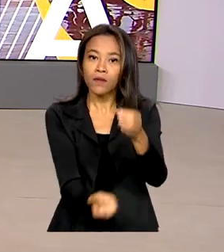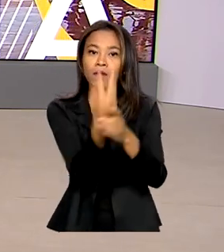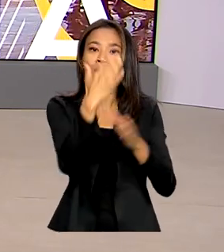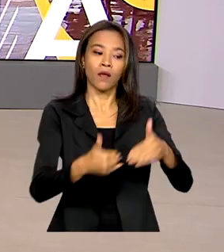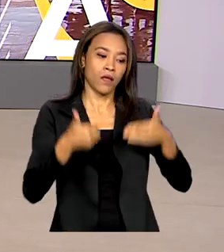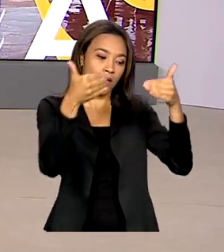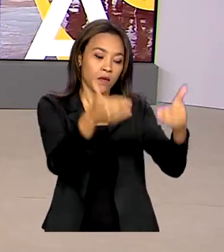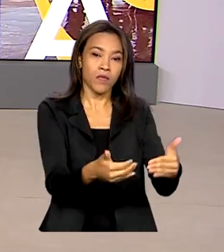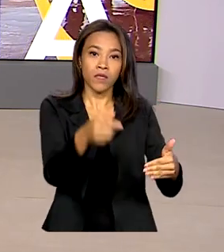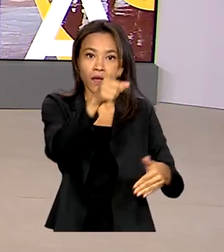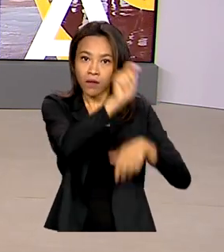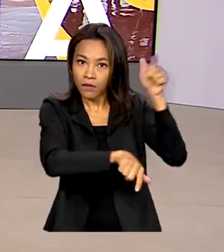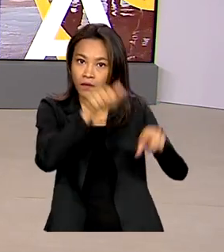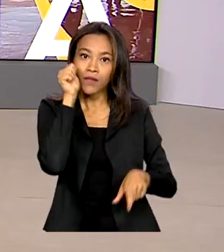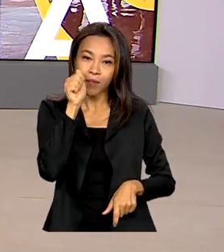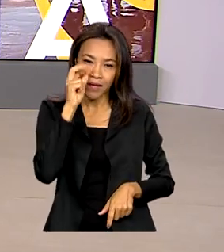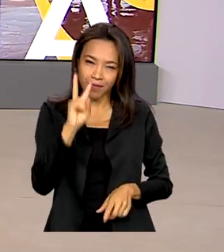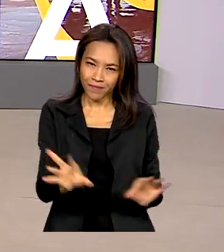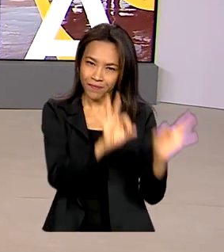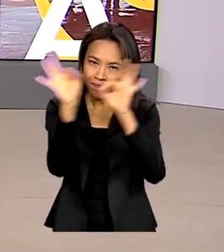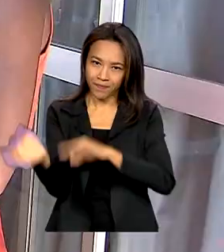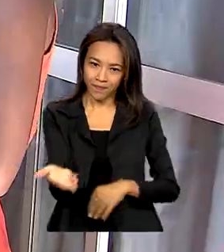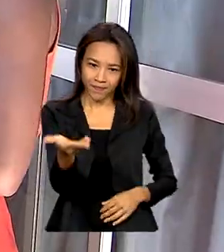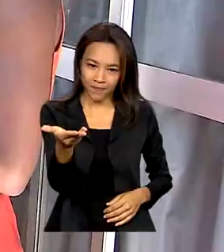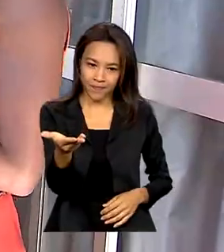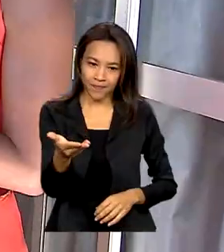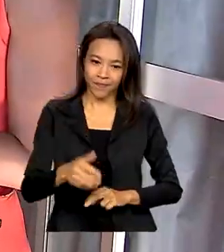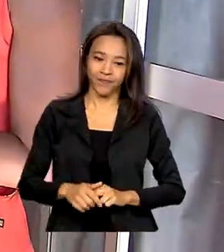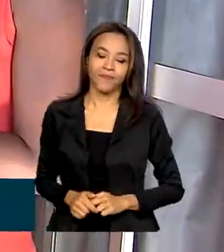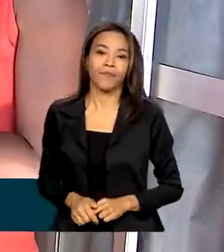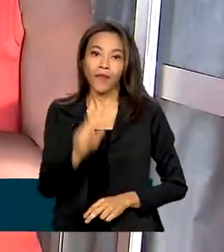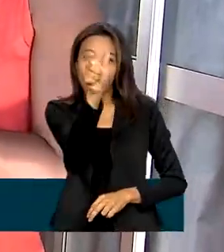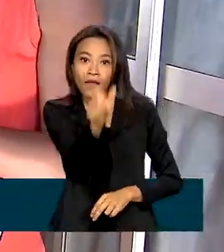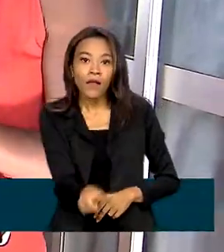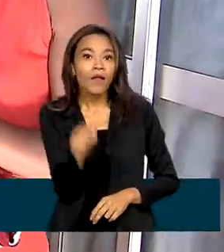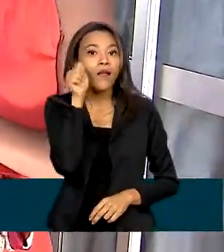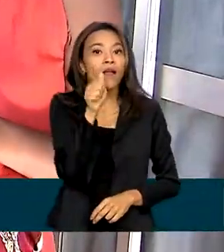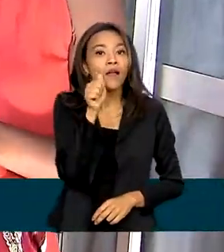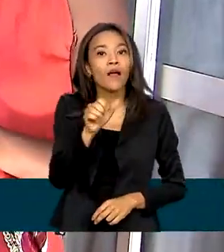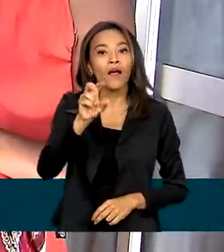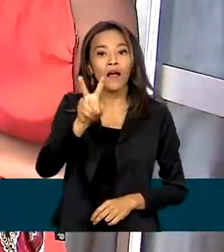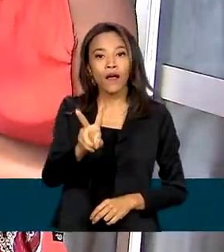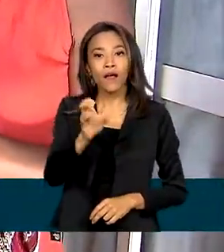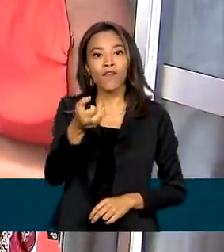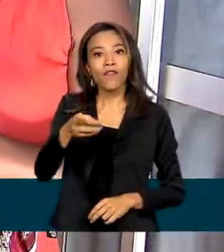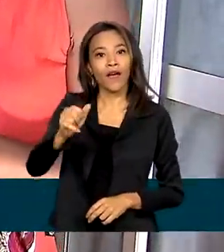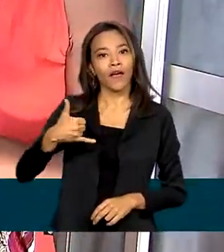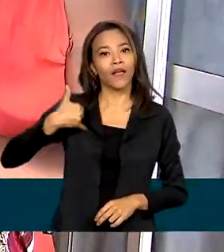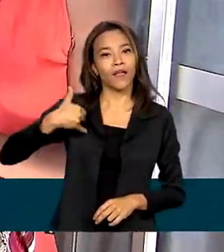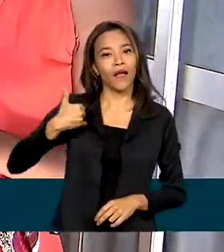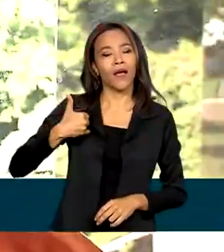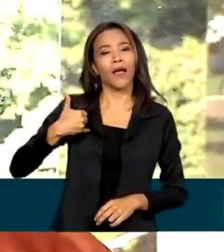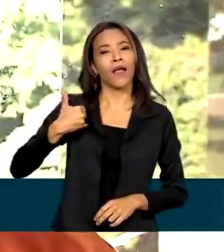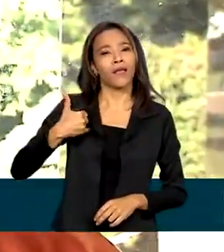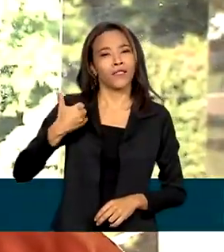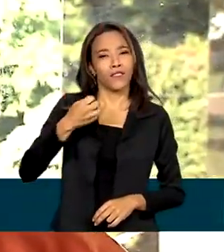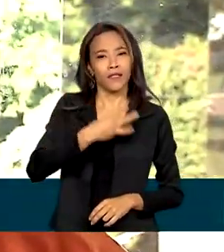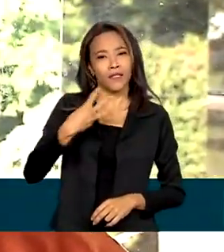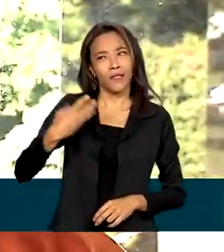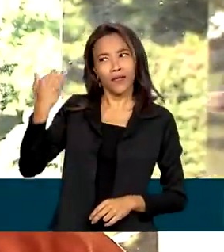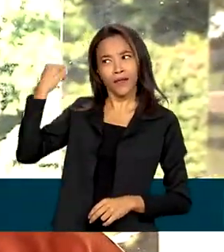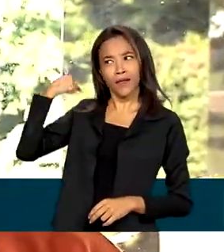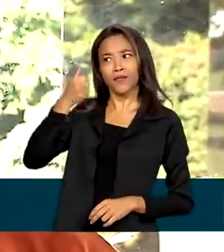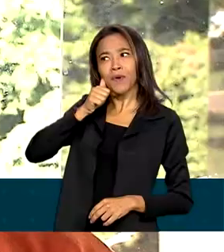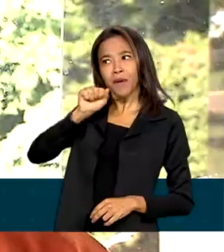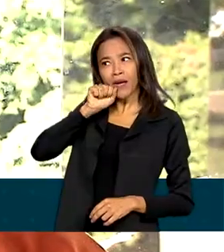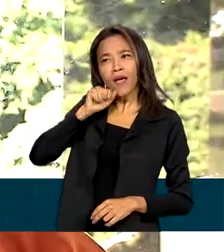Ministério das Mulheres. Vamos ver. Quando Dona Vera Lúcia foi mãe, 33 anos atrás, ela acreditava